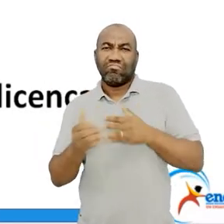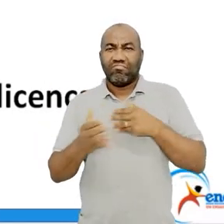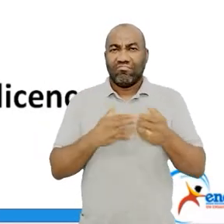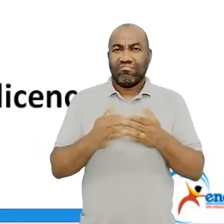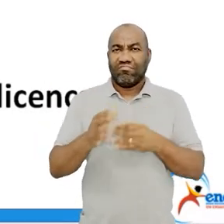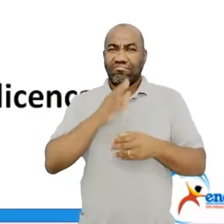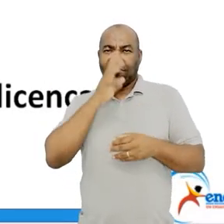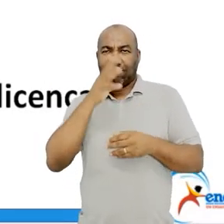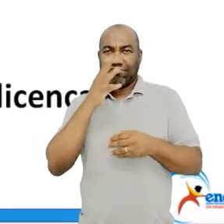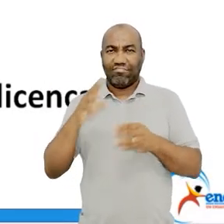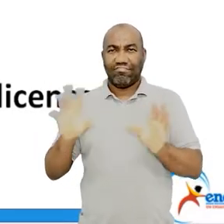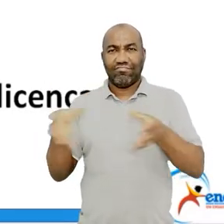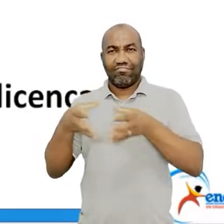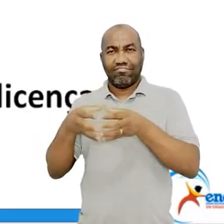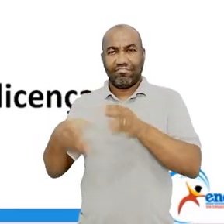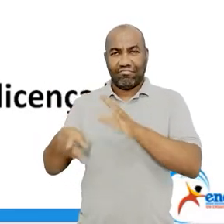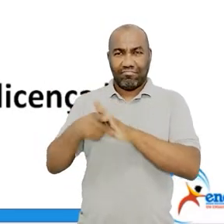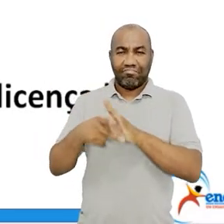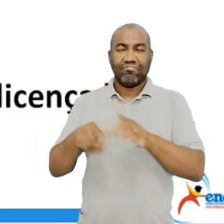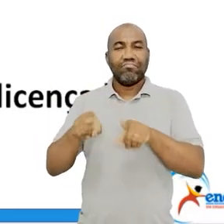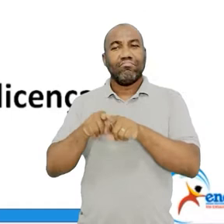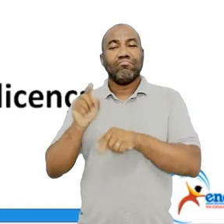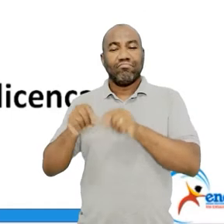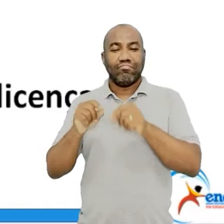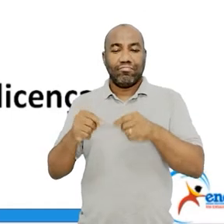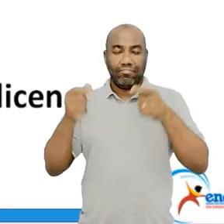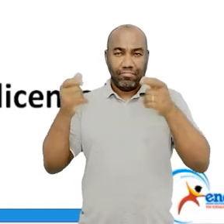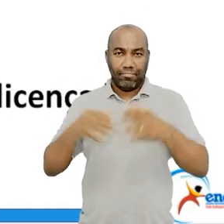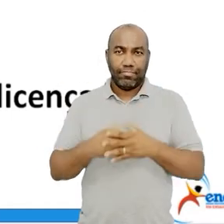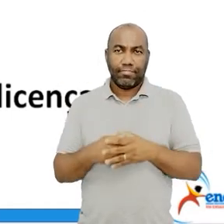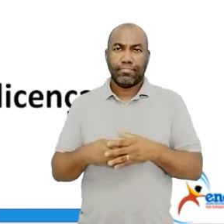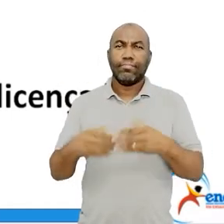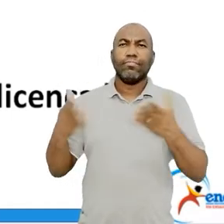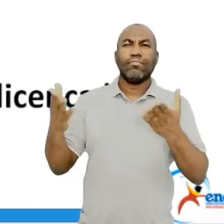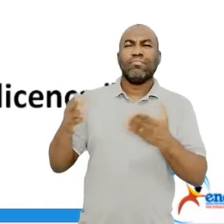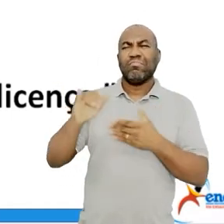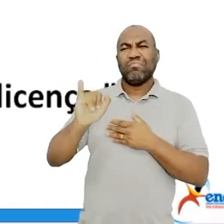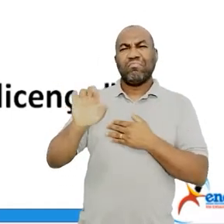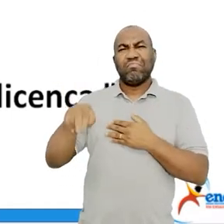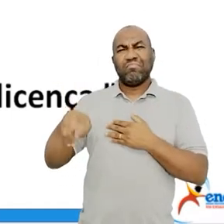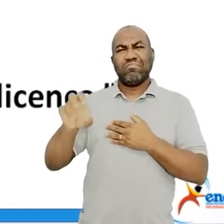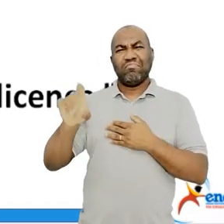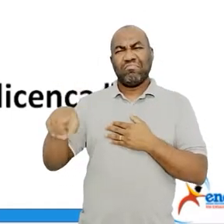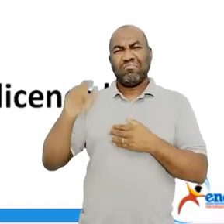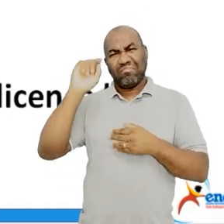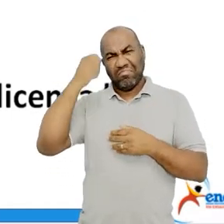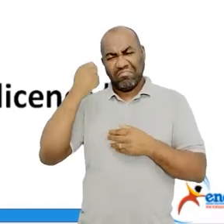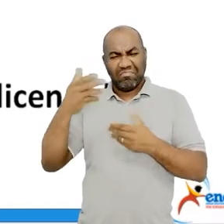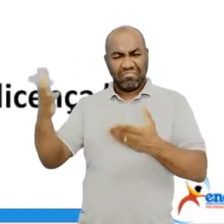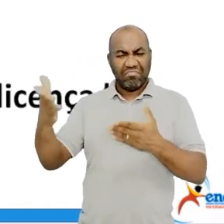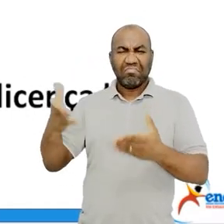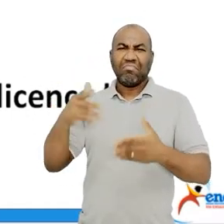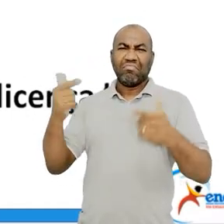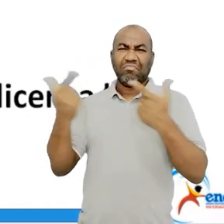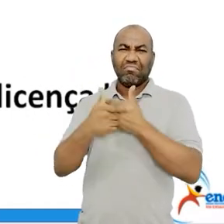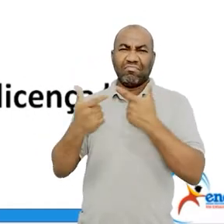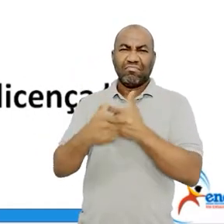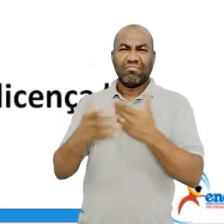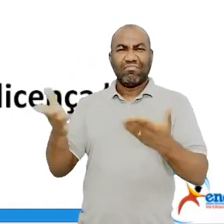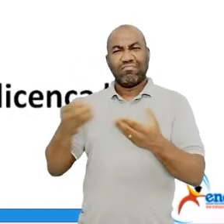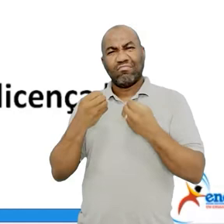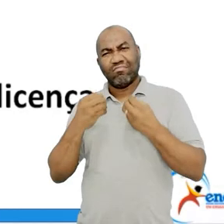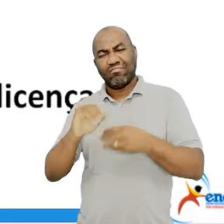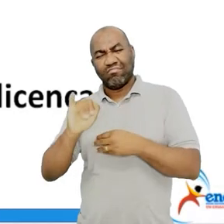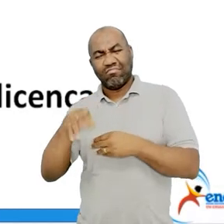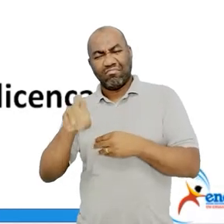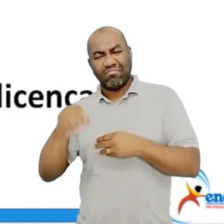característica dessa geração de 22. E ele diz o seguinte. Irene preta, Irene boa, Irene sempre de bom humor. Imagine